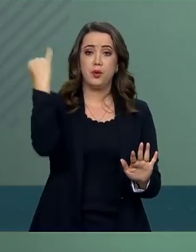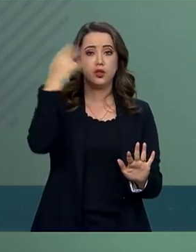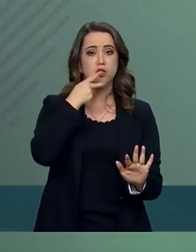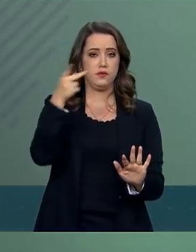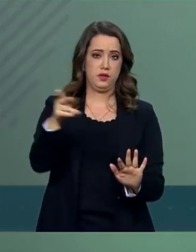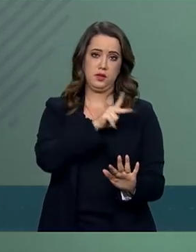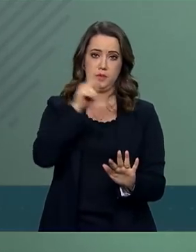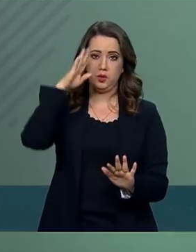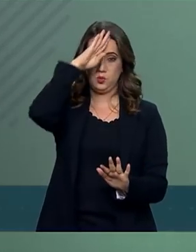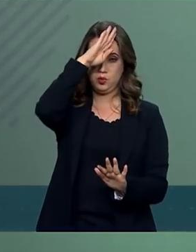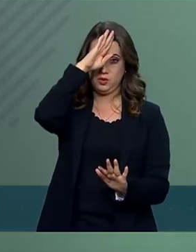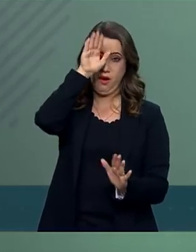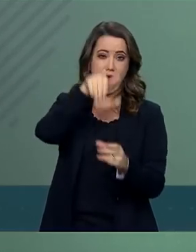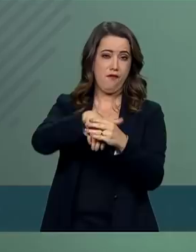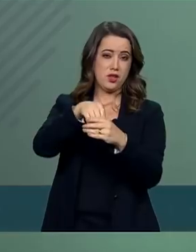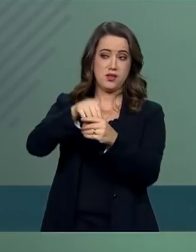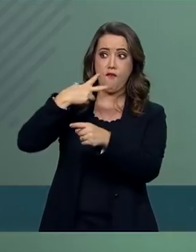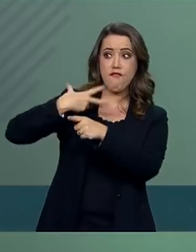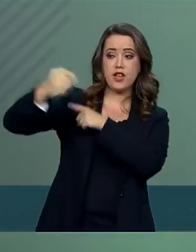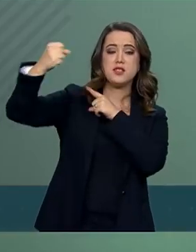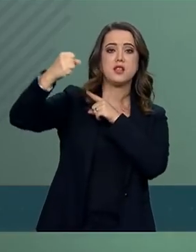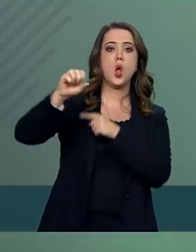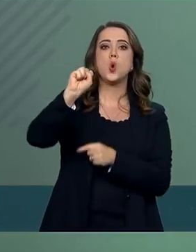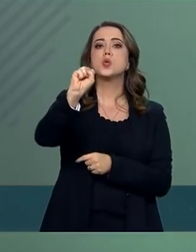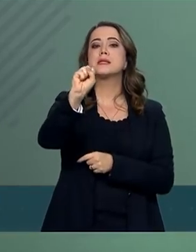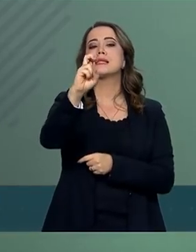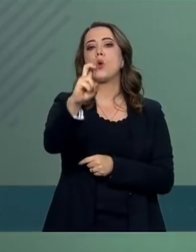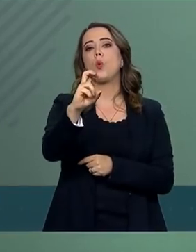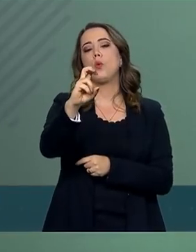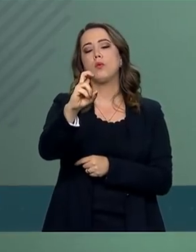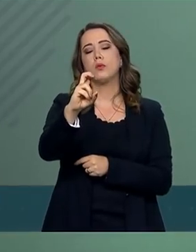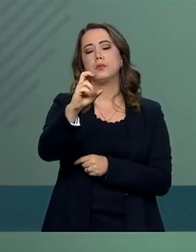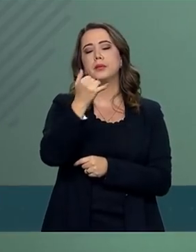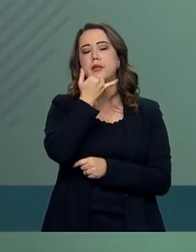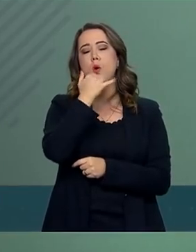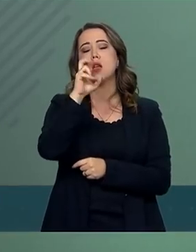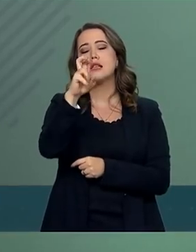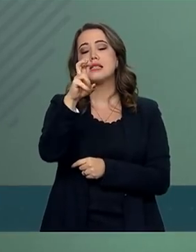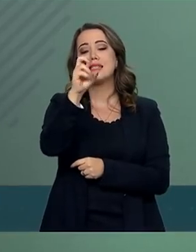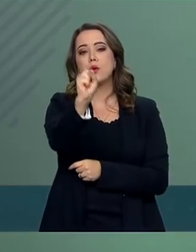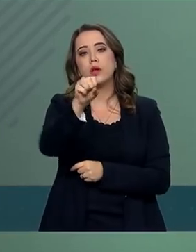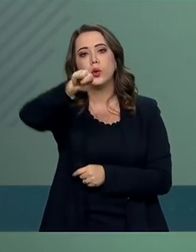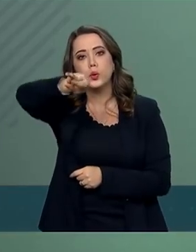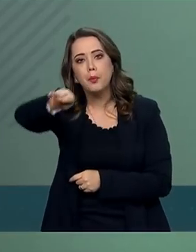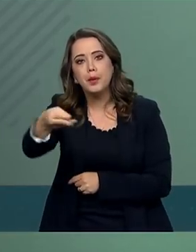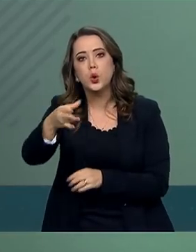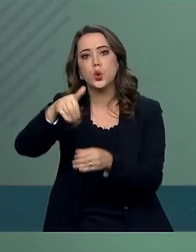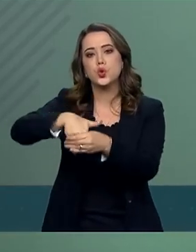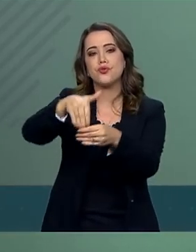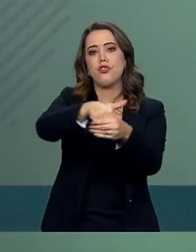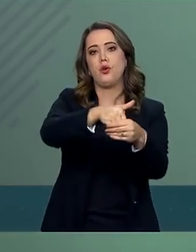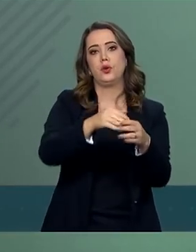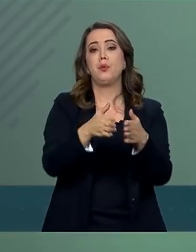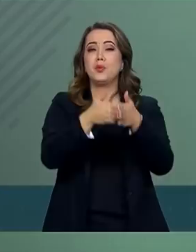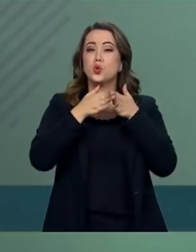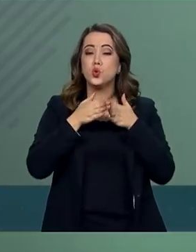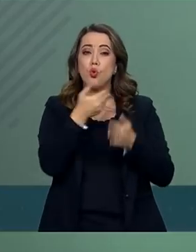eleito com aproximadamente 58 milhões de votos ao defender um governo decente,